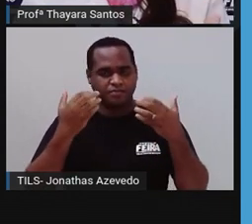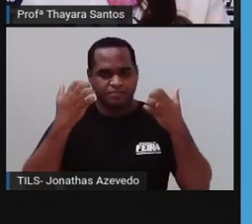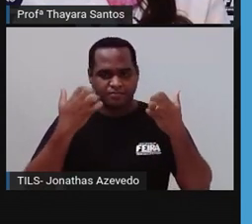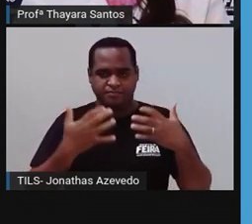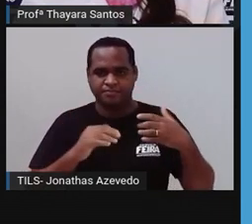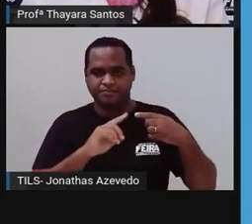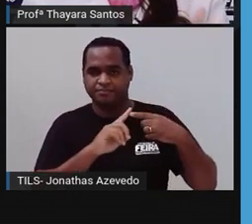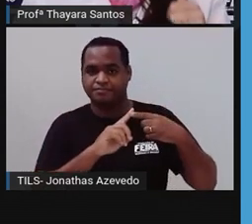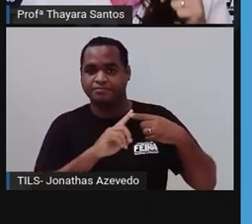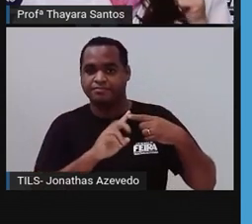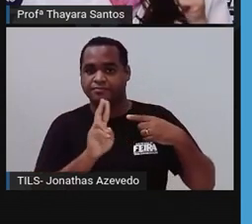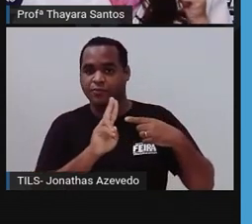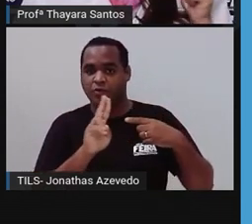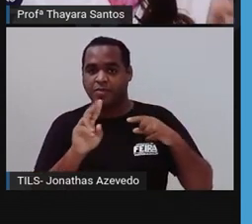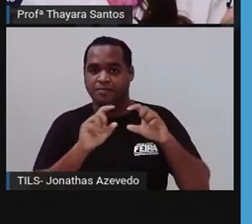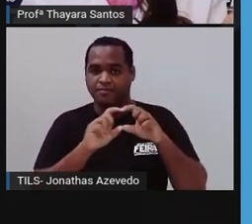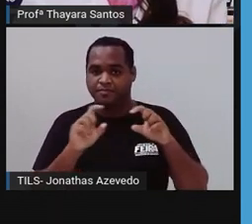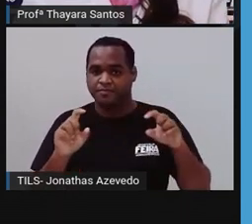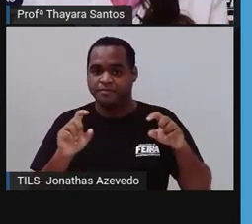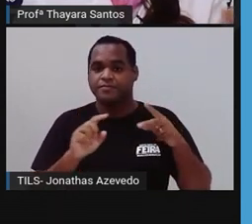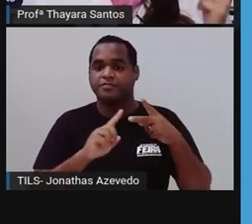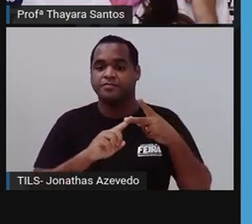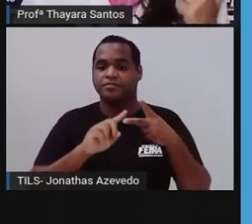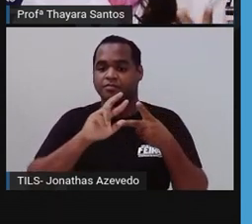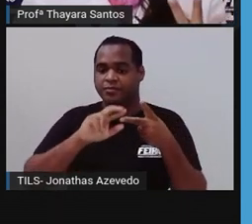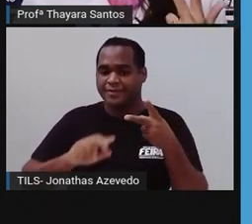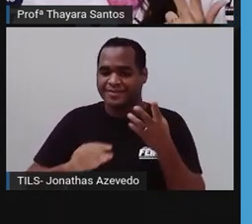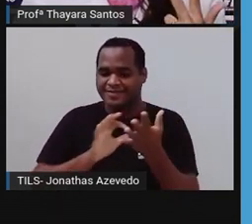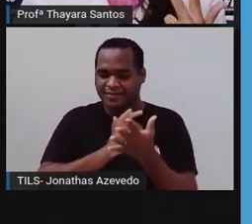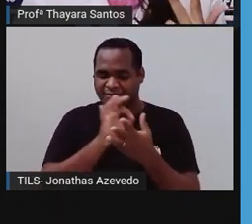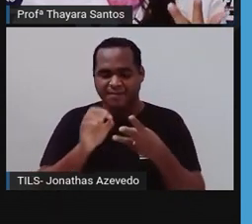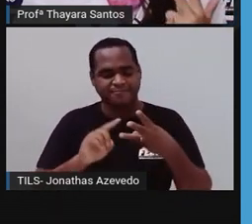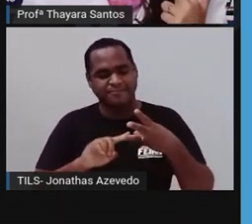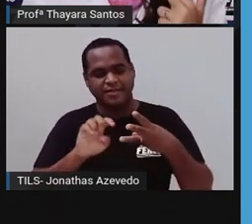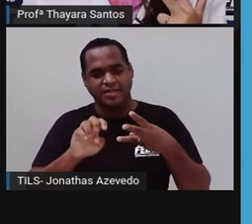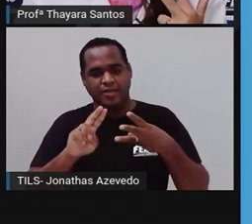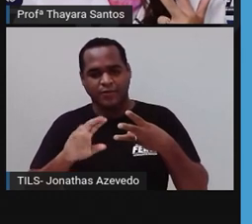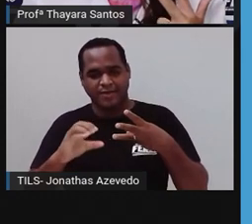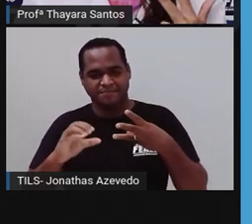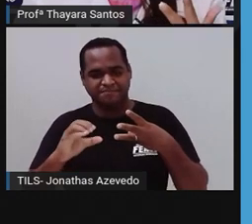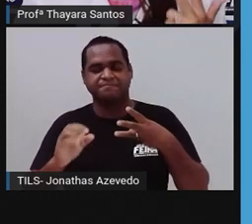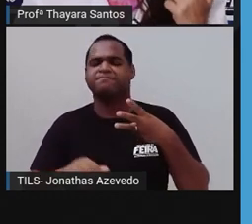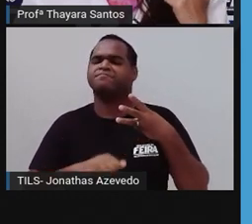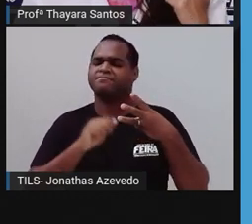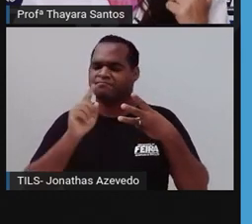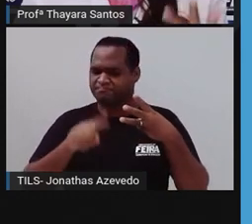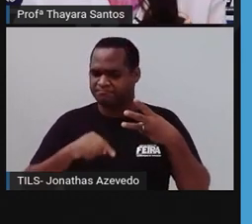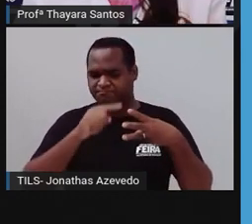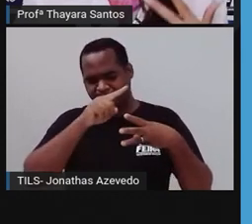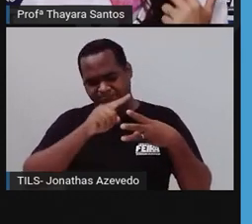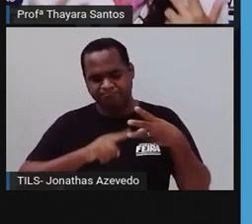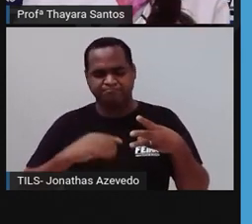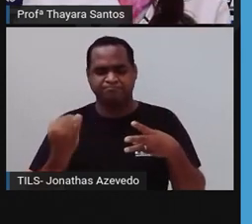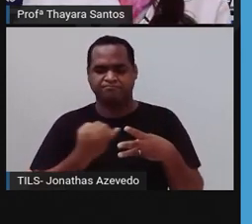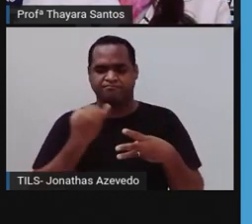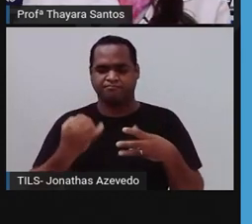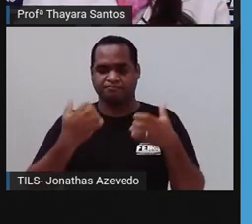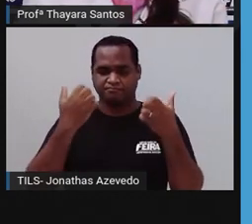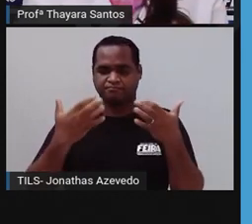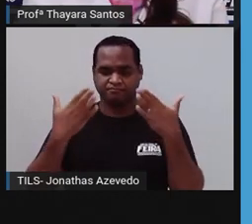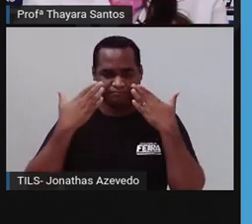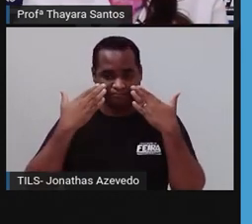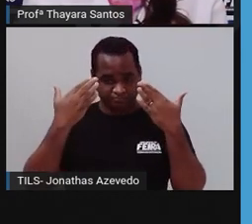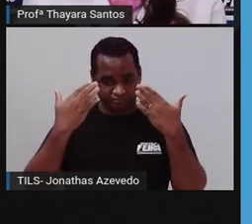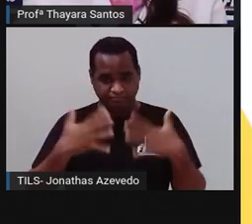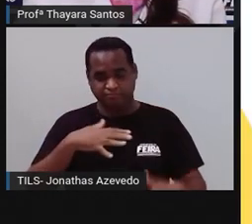heterótrofos, são pluricelulares e são eucariontes. Então, essas três características representam os animais.